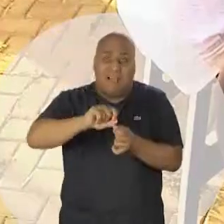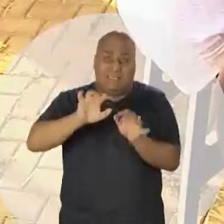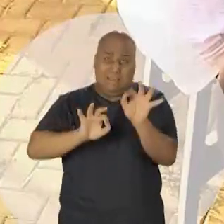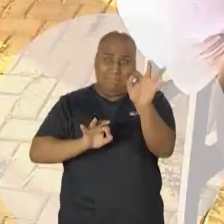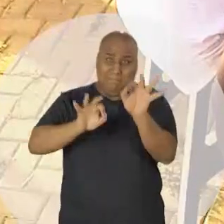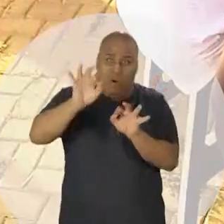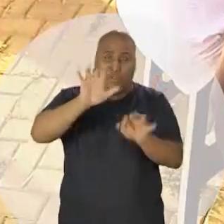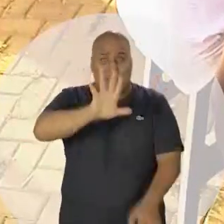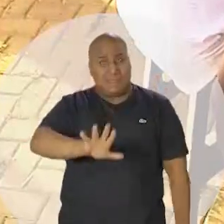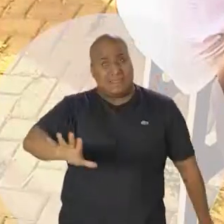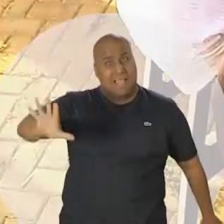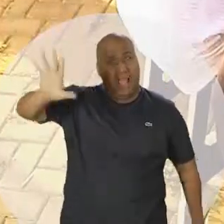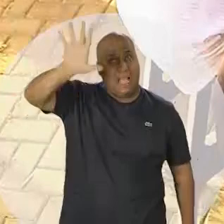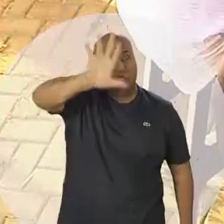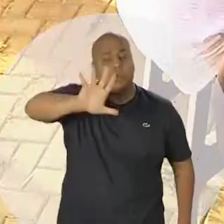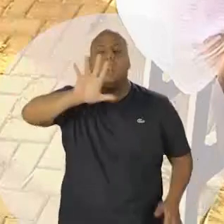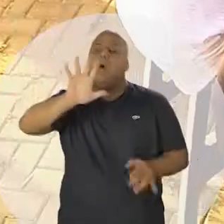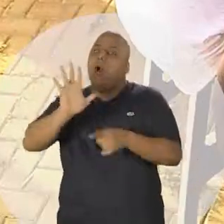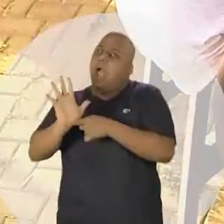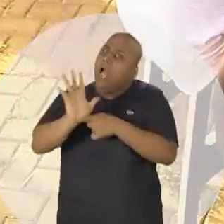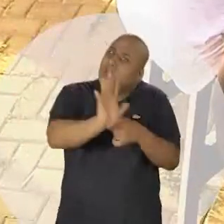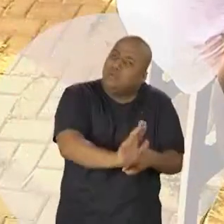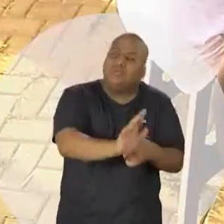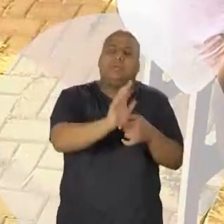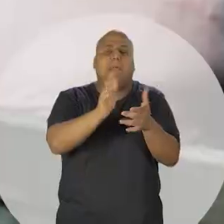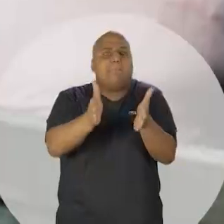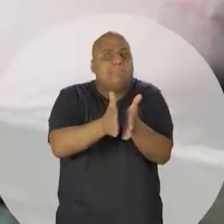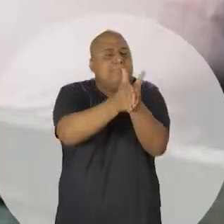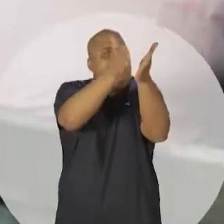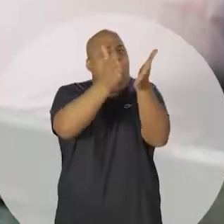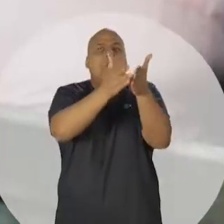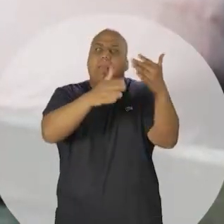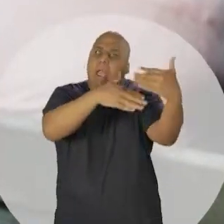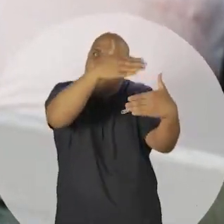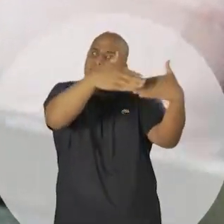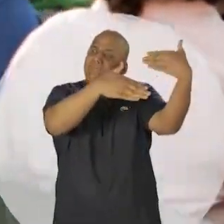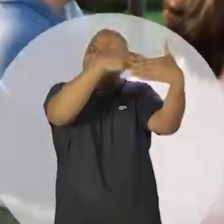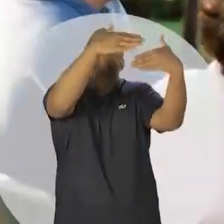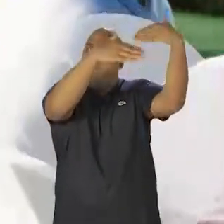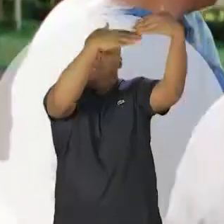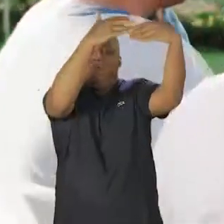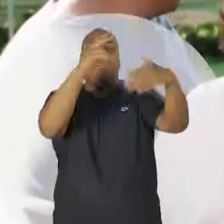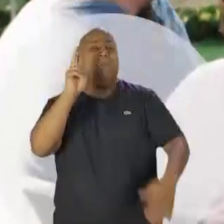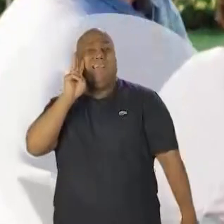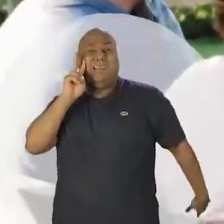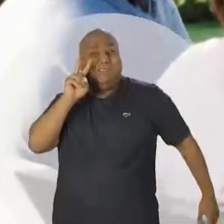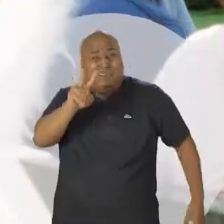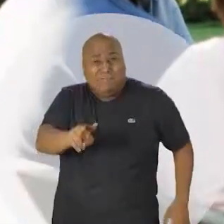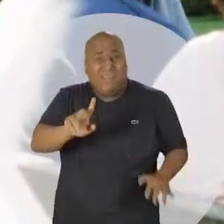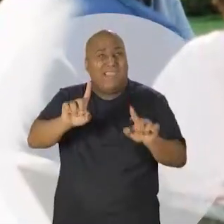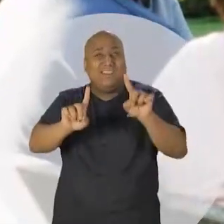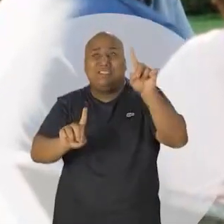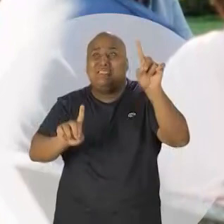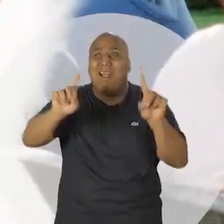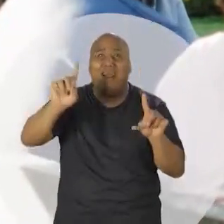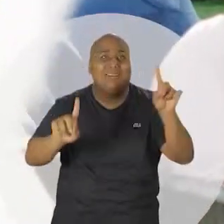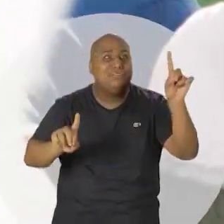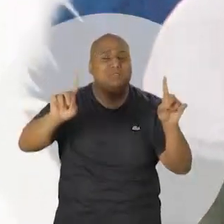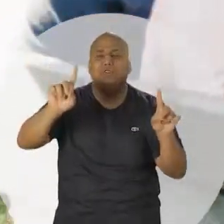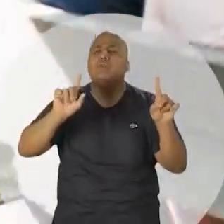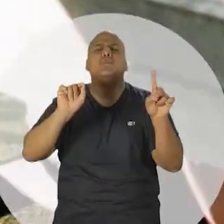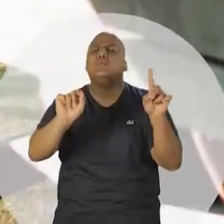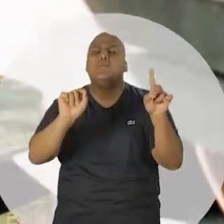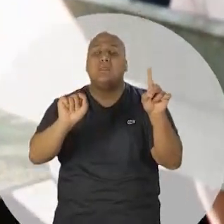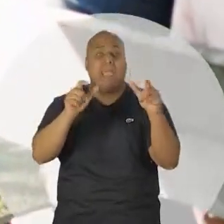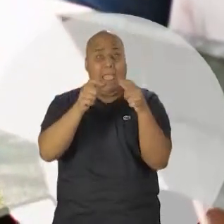nacional de desenvolvimento deve ser enfrentar a miséria, a desigualdade em todas as suas expressões. E é flagrante, por qualquer ângulo que você queira